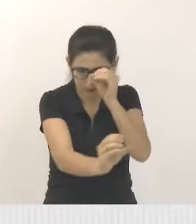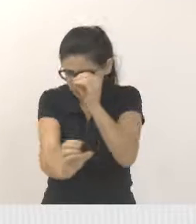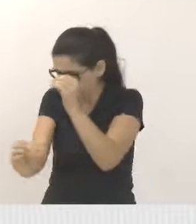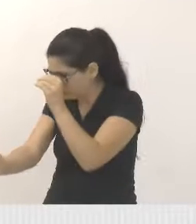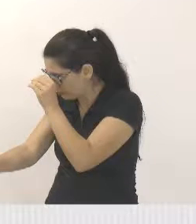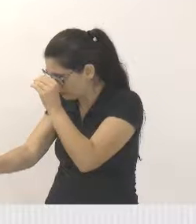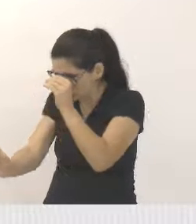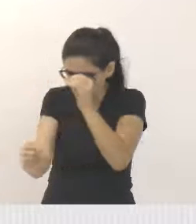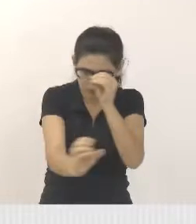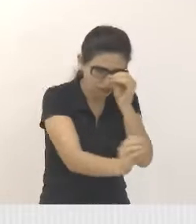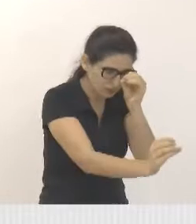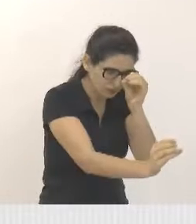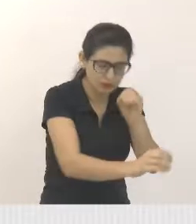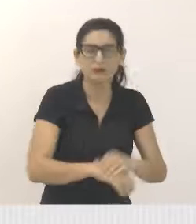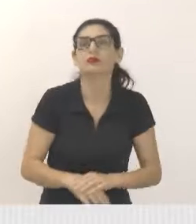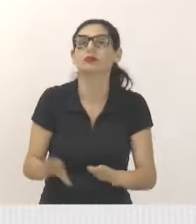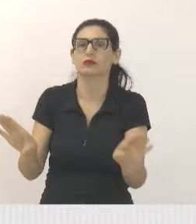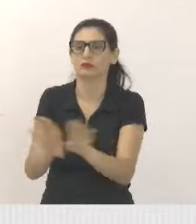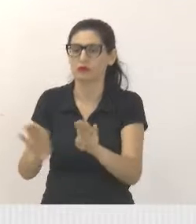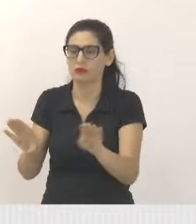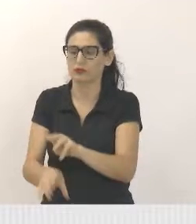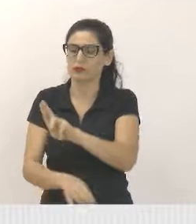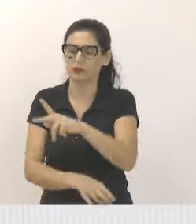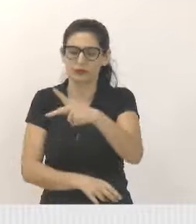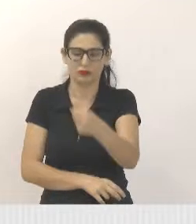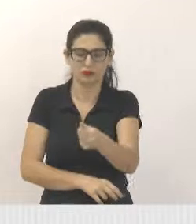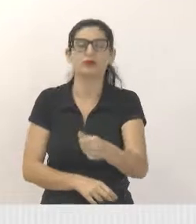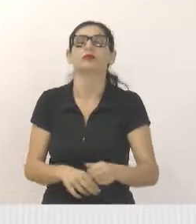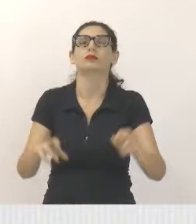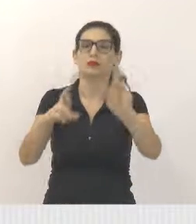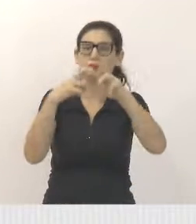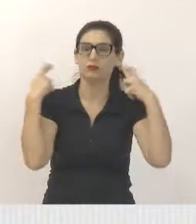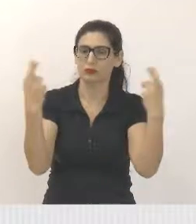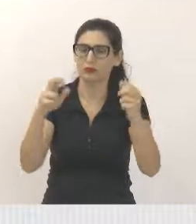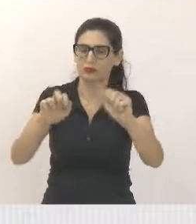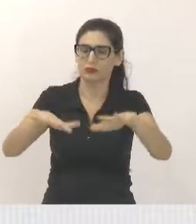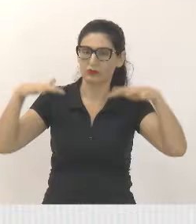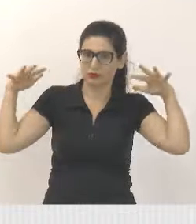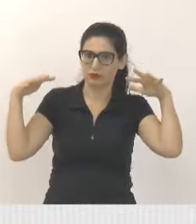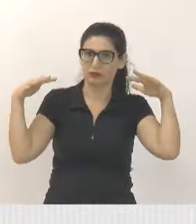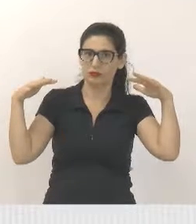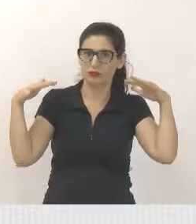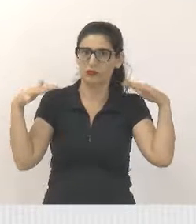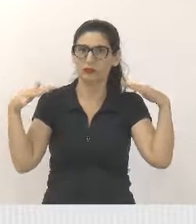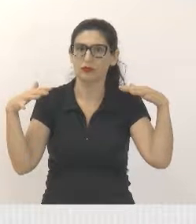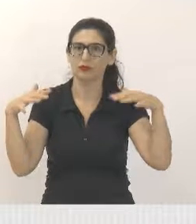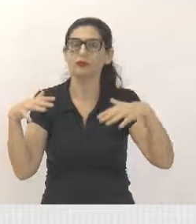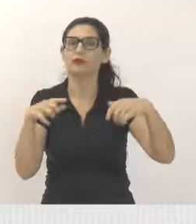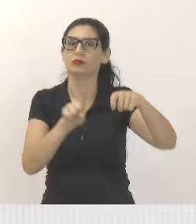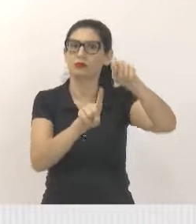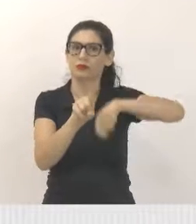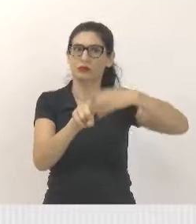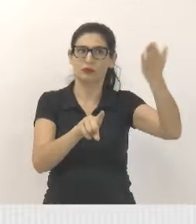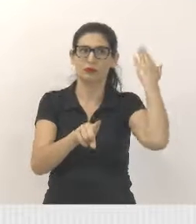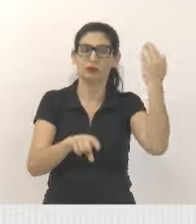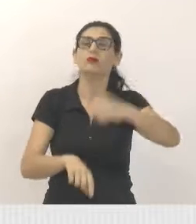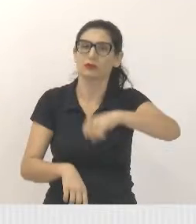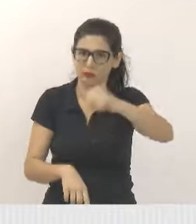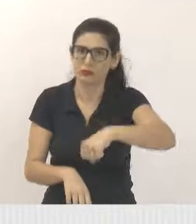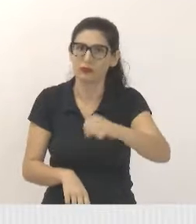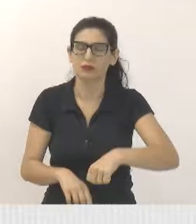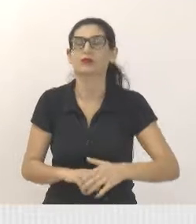E o UPA, que nós terminamos em uma audiência há pouco tempo, mas tem sido o palco, vamos dizer assim,